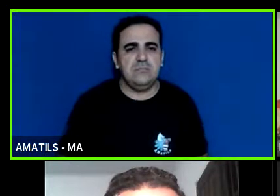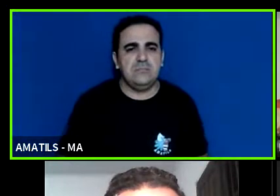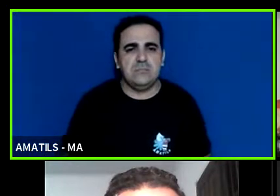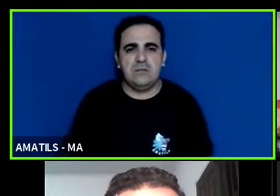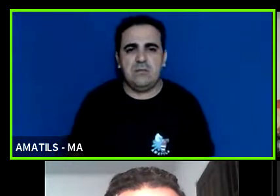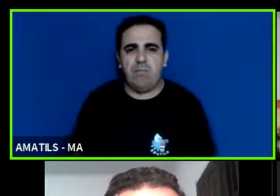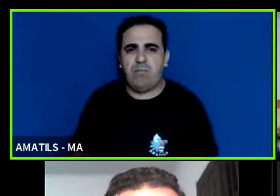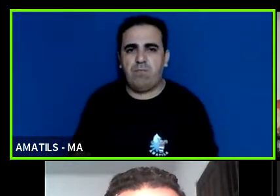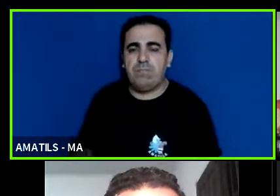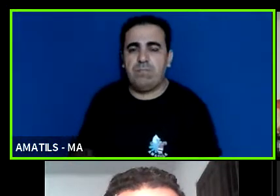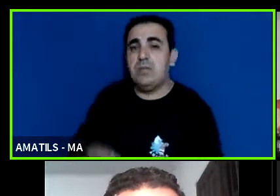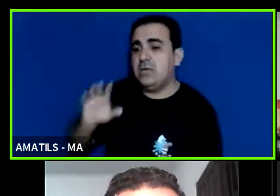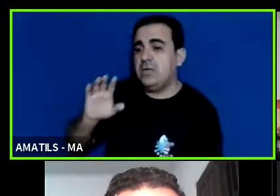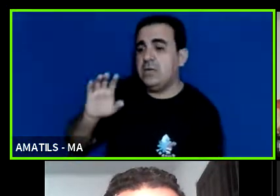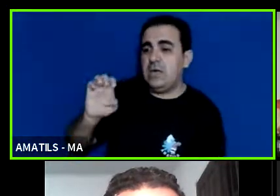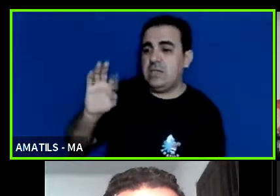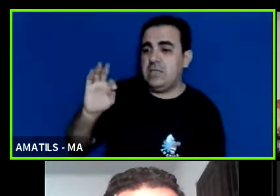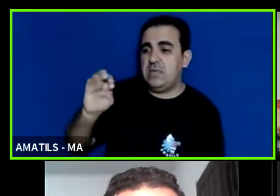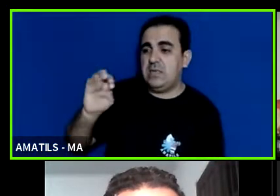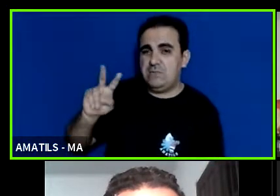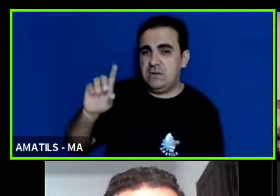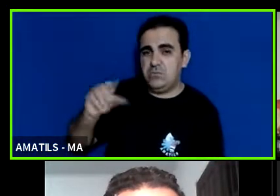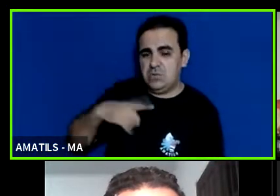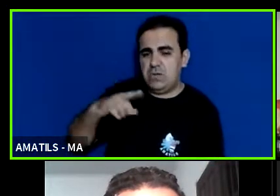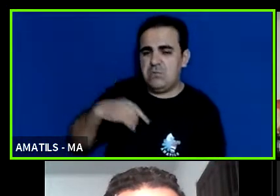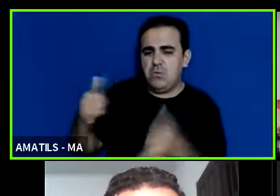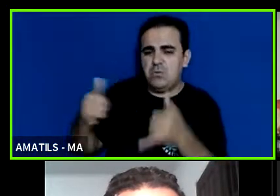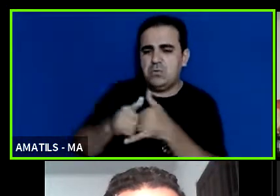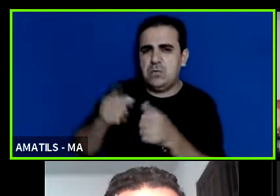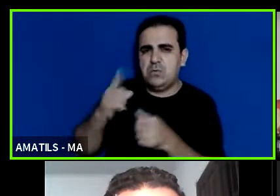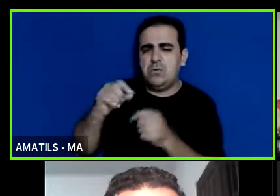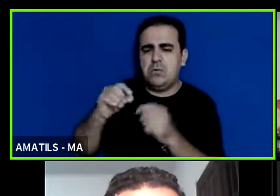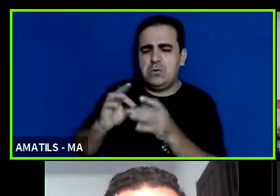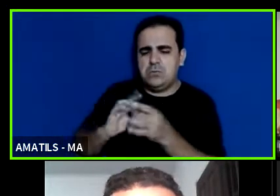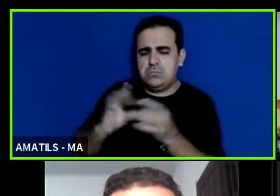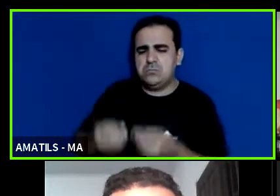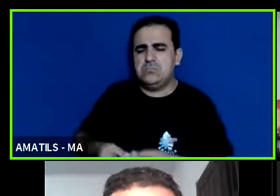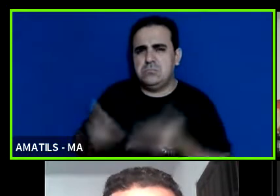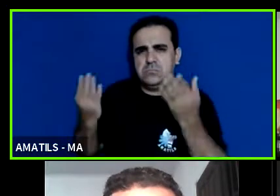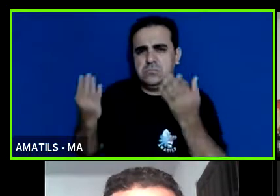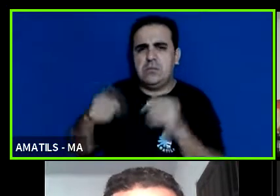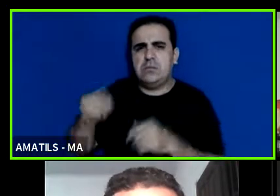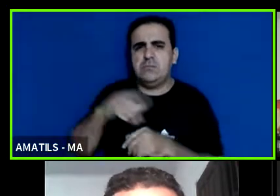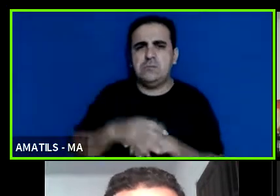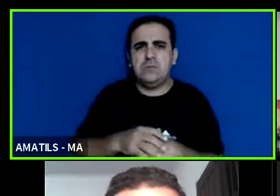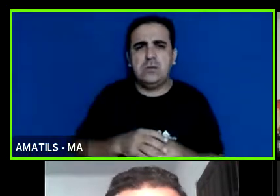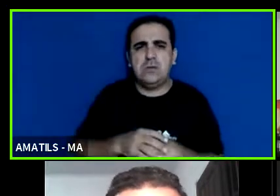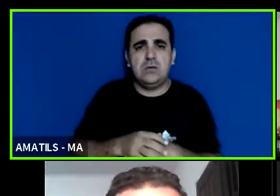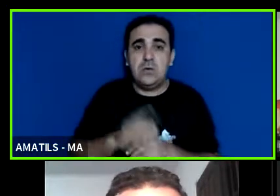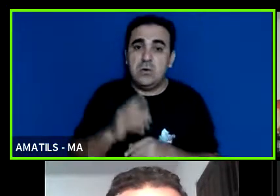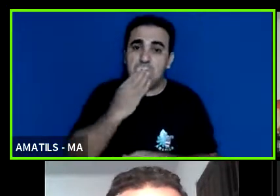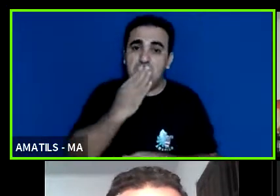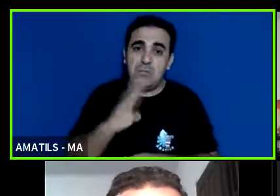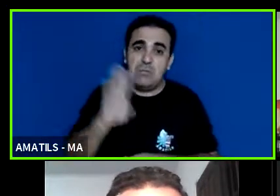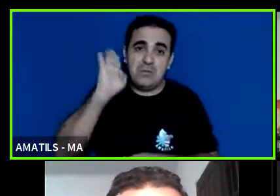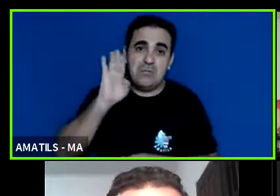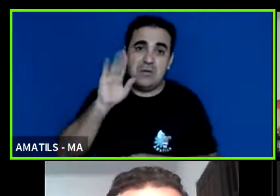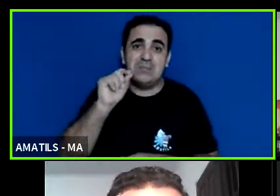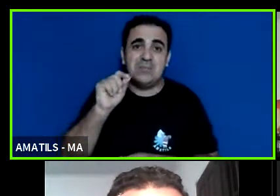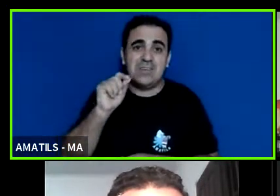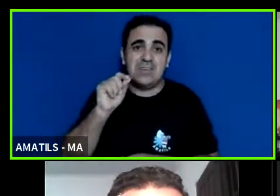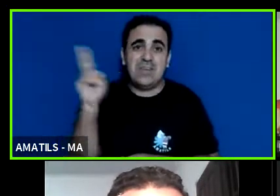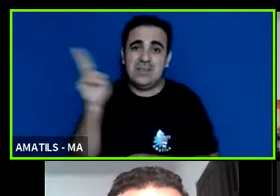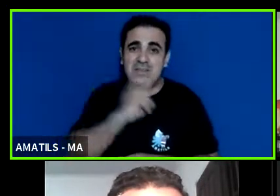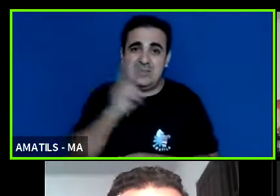o Etervaldo tem o meu contato e aí depois ele pode compartilhar com vocês se for o caso eu só não prometo atender de